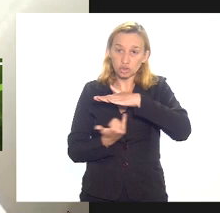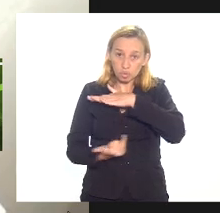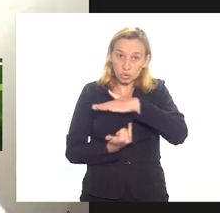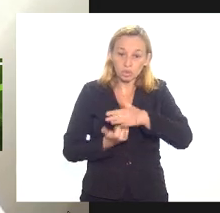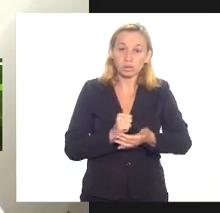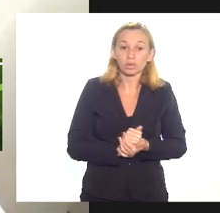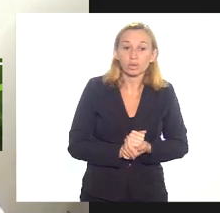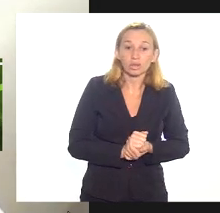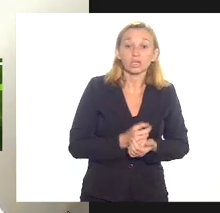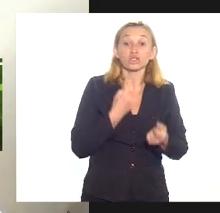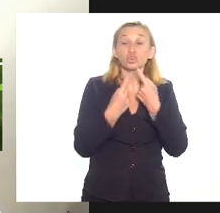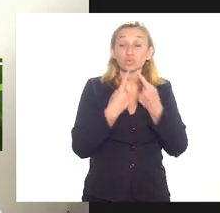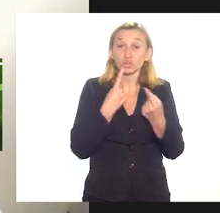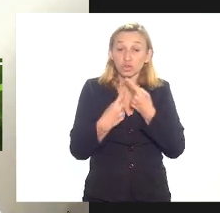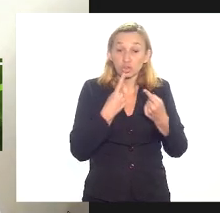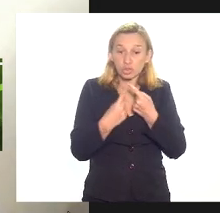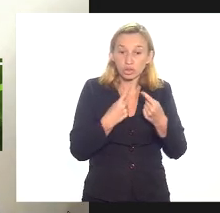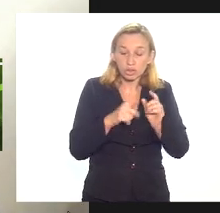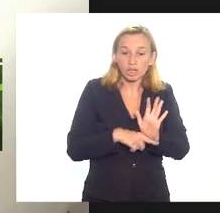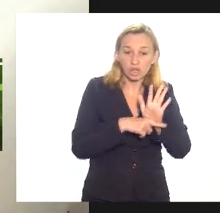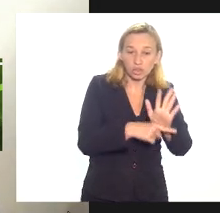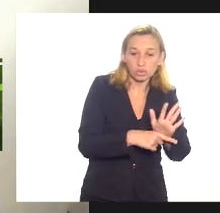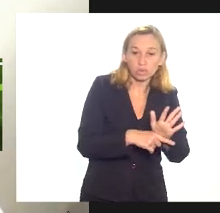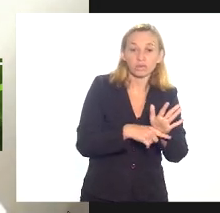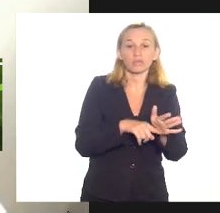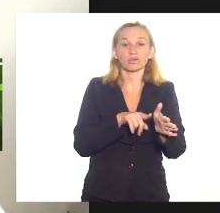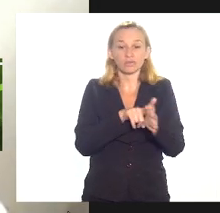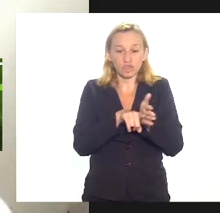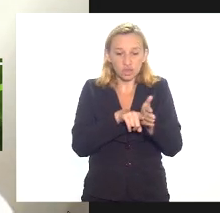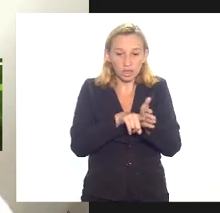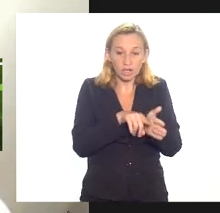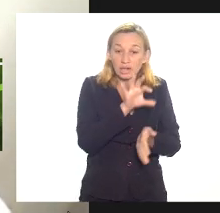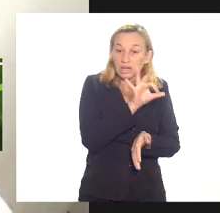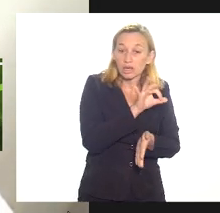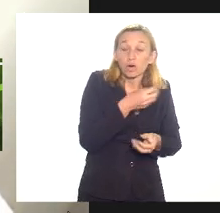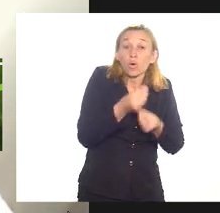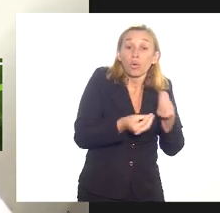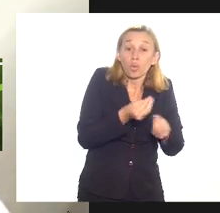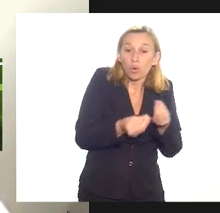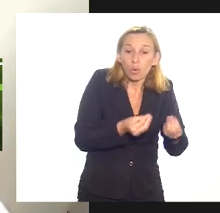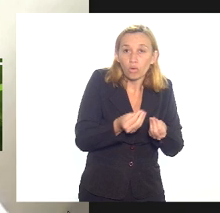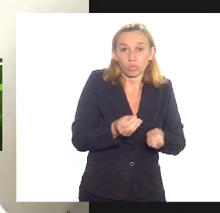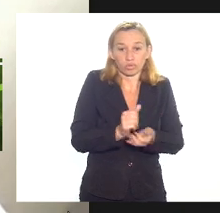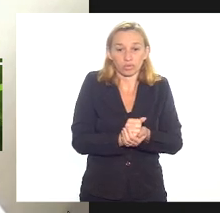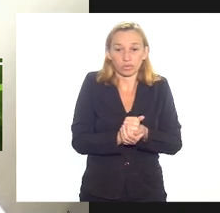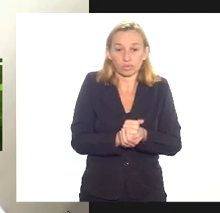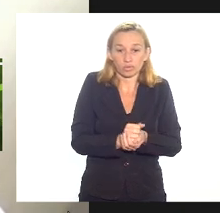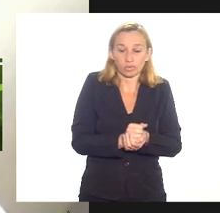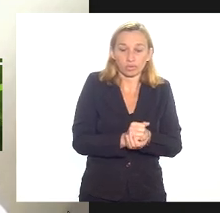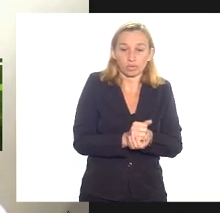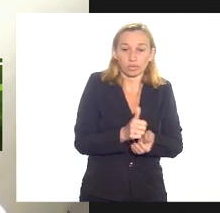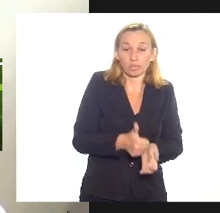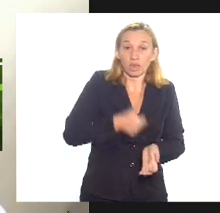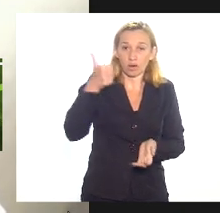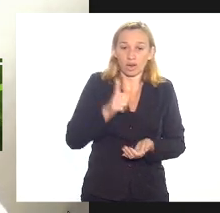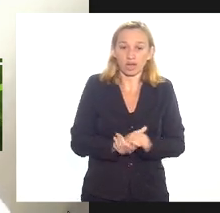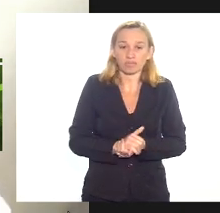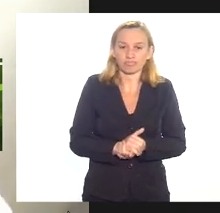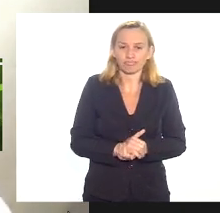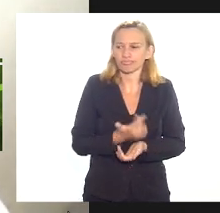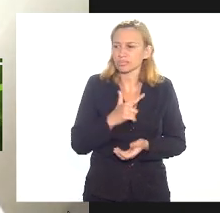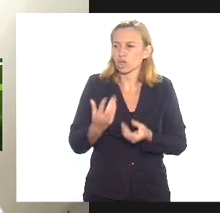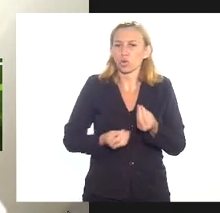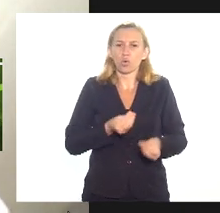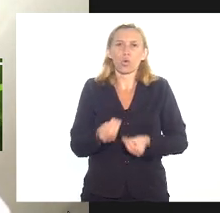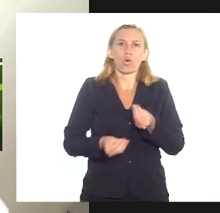para debater o regime de recuperação fiscal que de que forma vai se dar essa adesão afinal de contas não dá